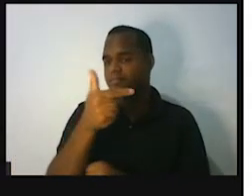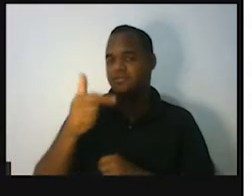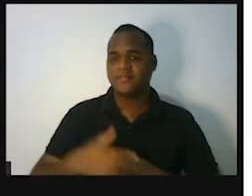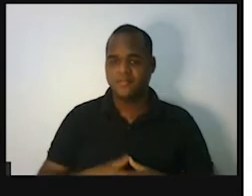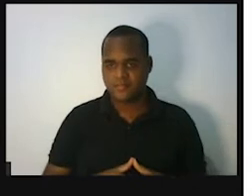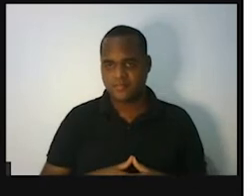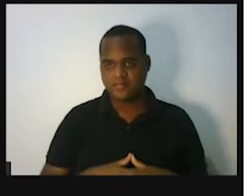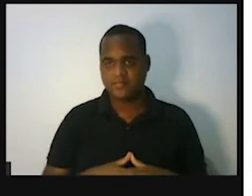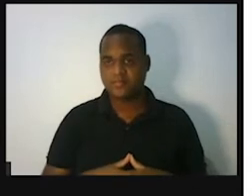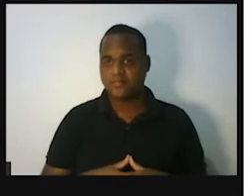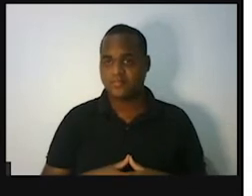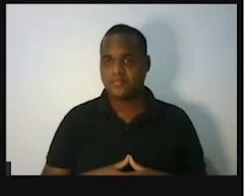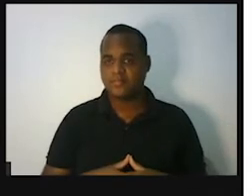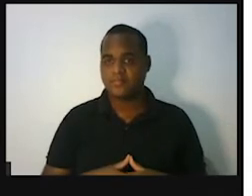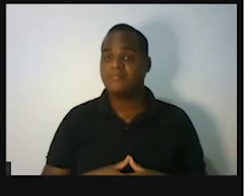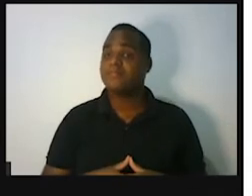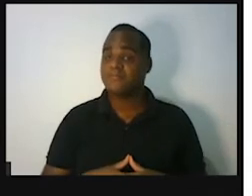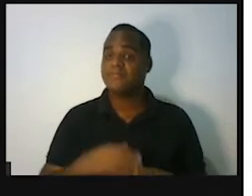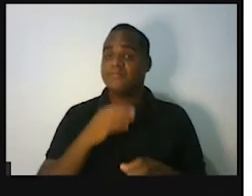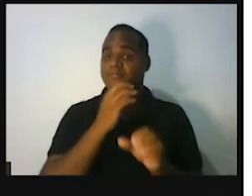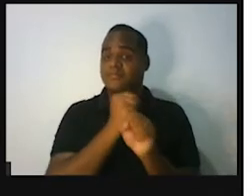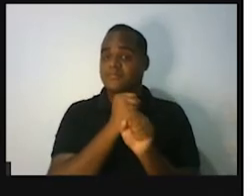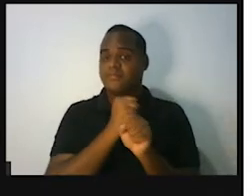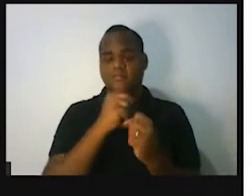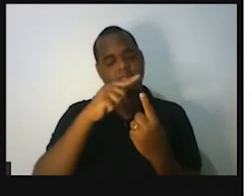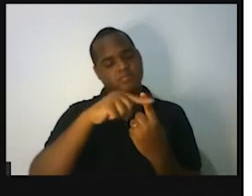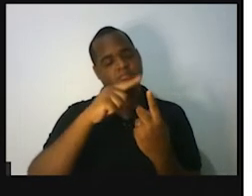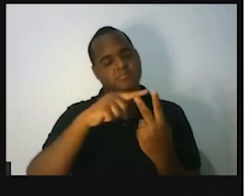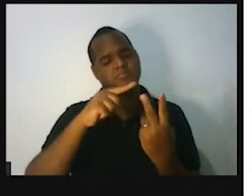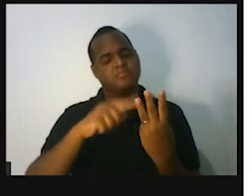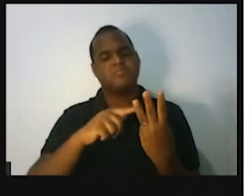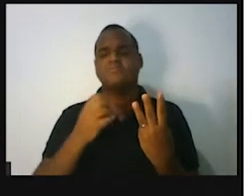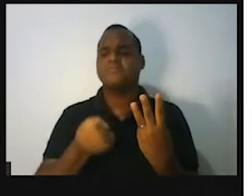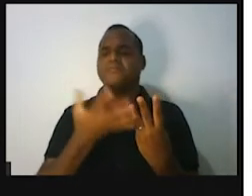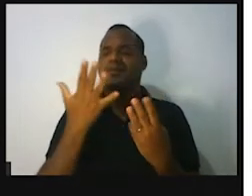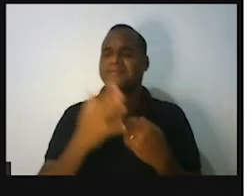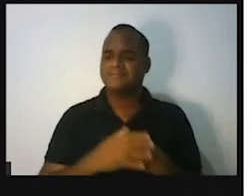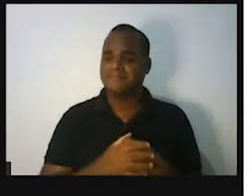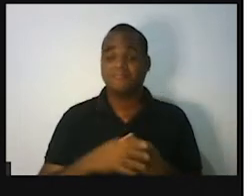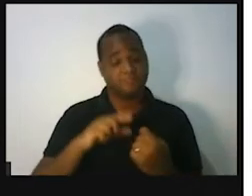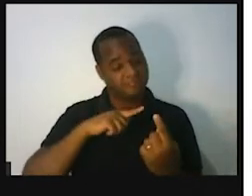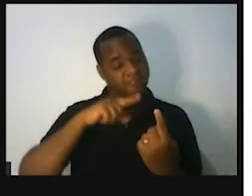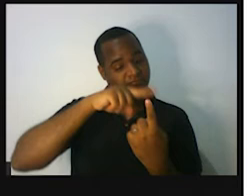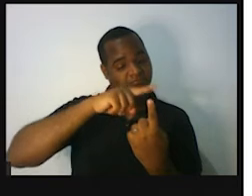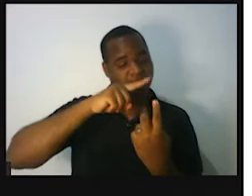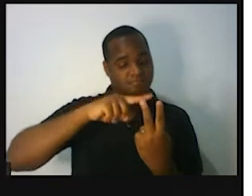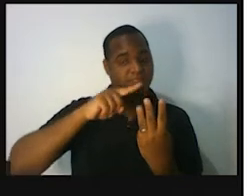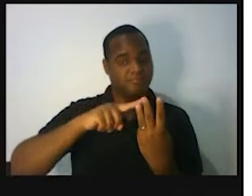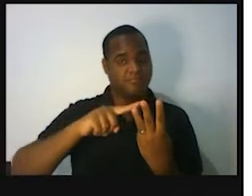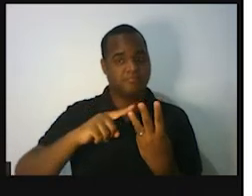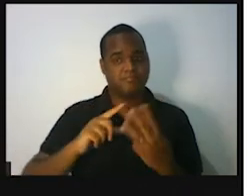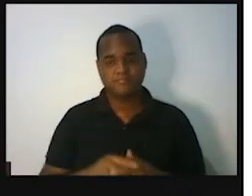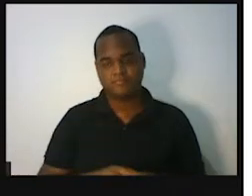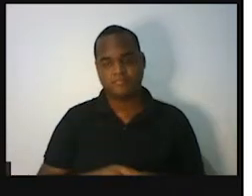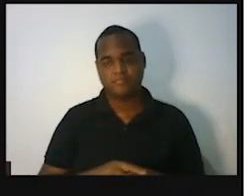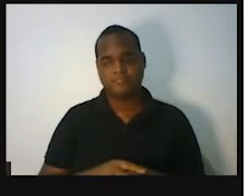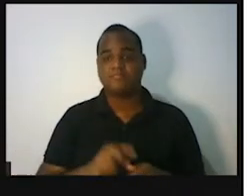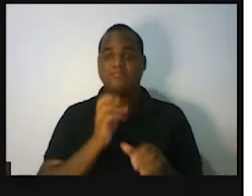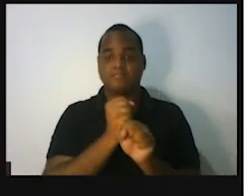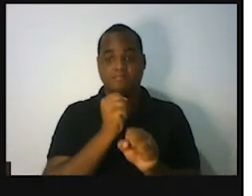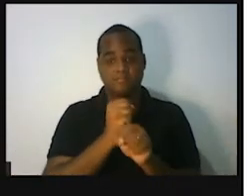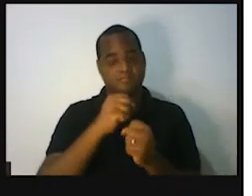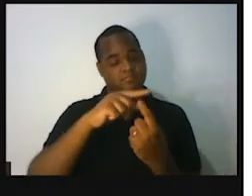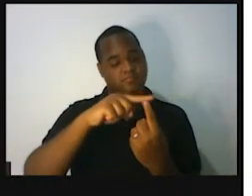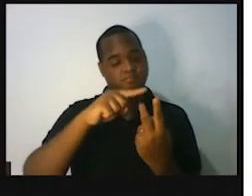Quantas unidades a gente tem aqui? A gente tem três unidades. Então, a gente pega o resultado da soma,